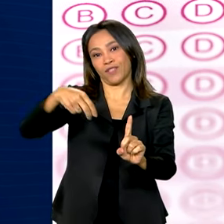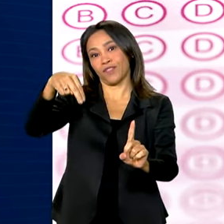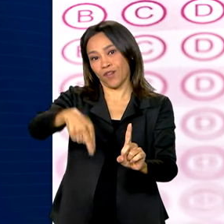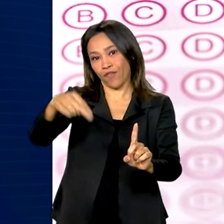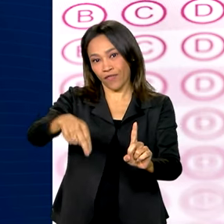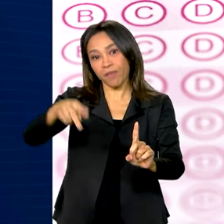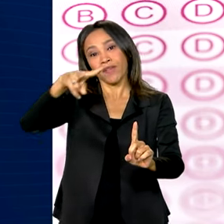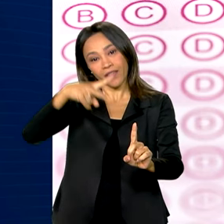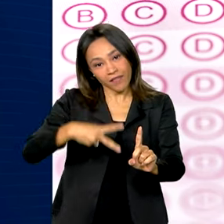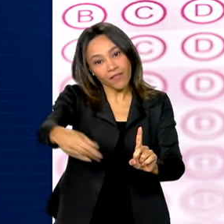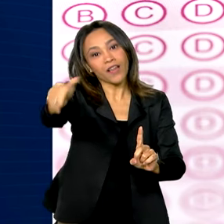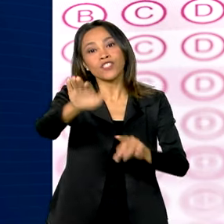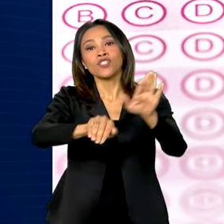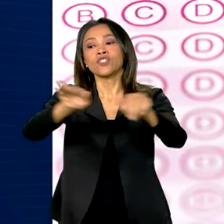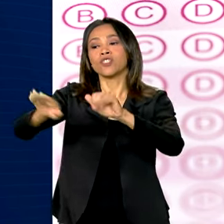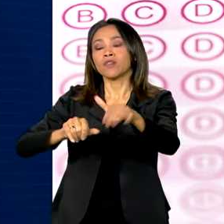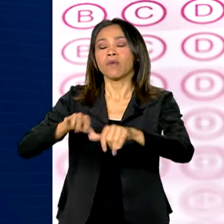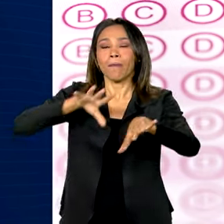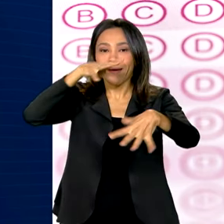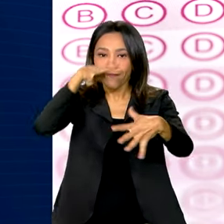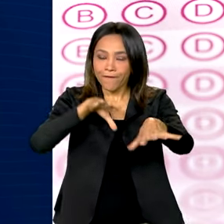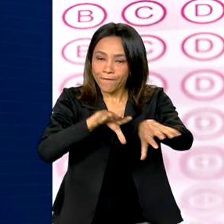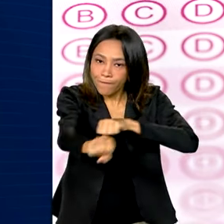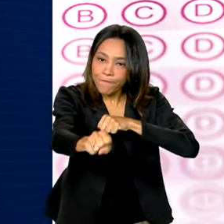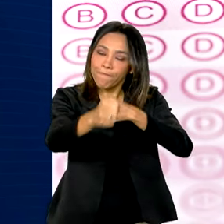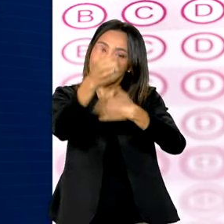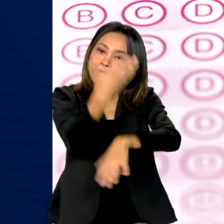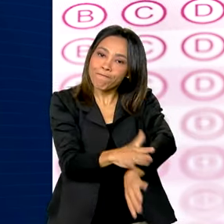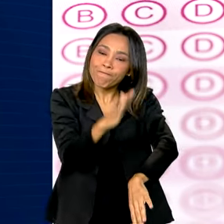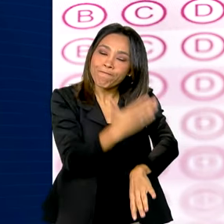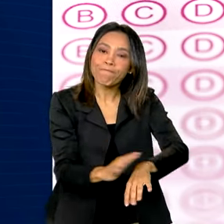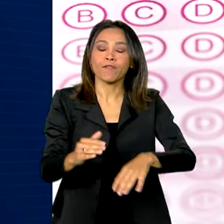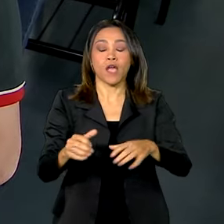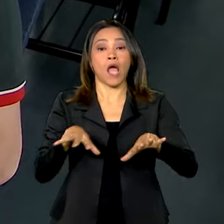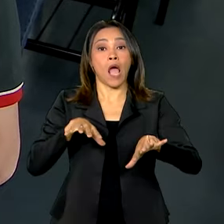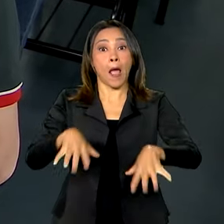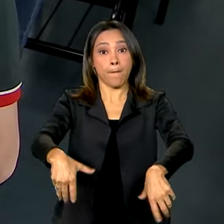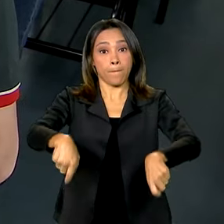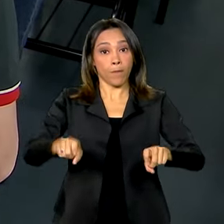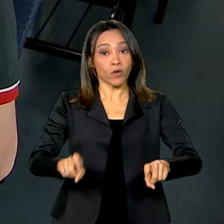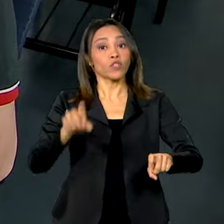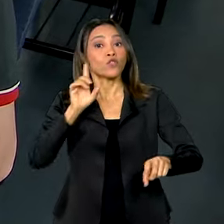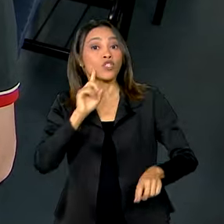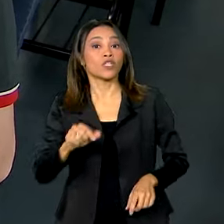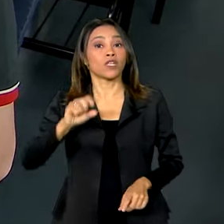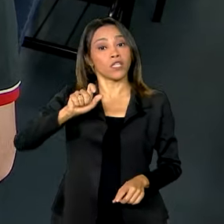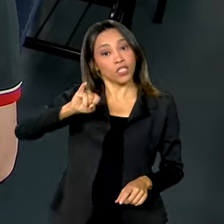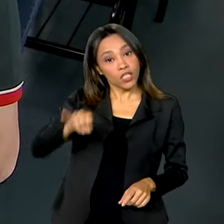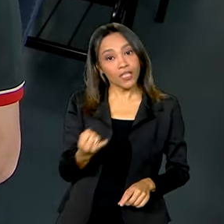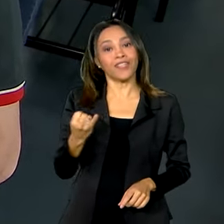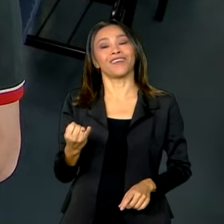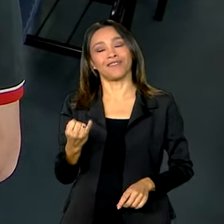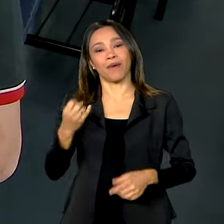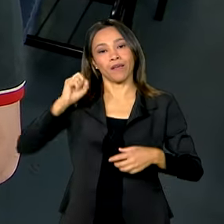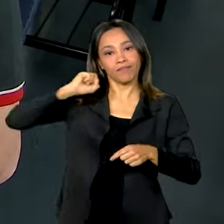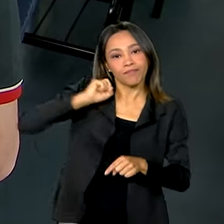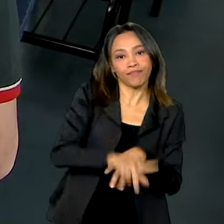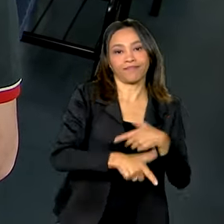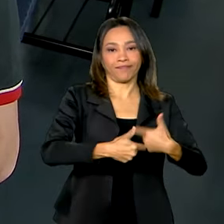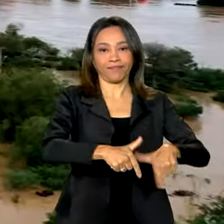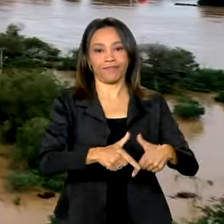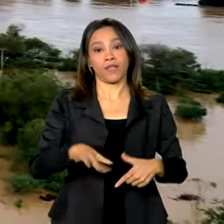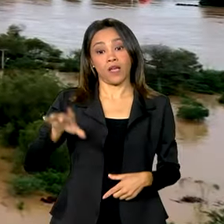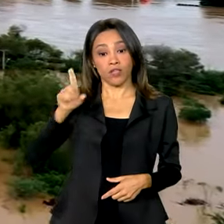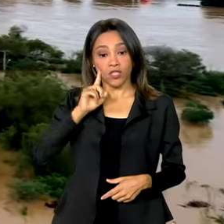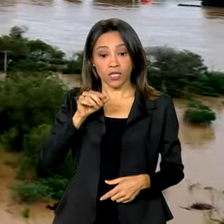os cursos de formação. A posse dos aprovados começa em janeiro. O processo seletivo estava previsto para o dia 5